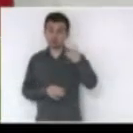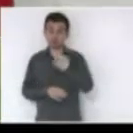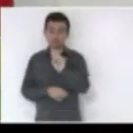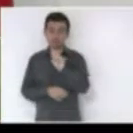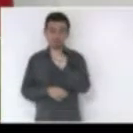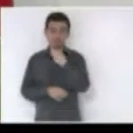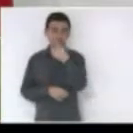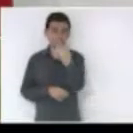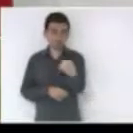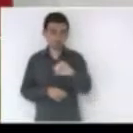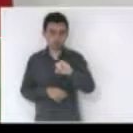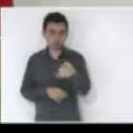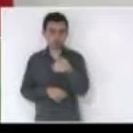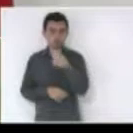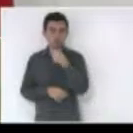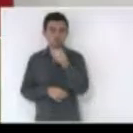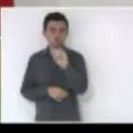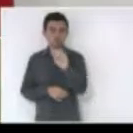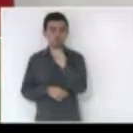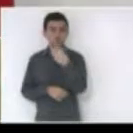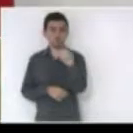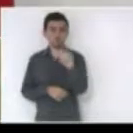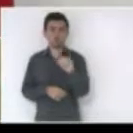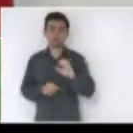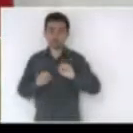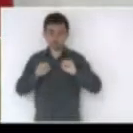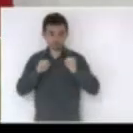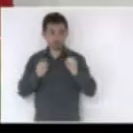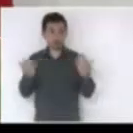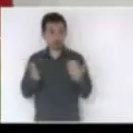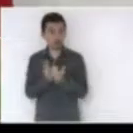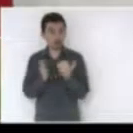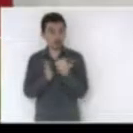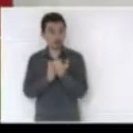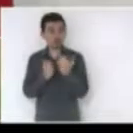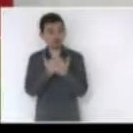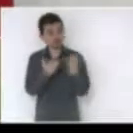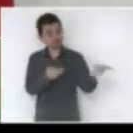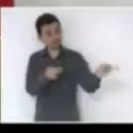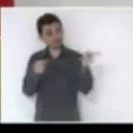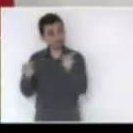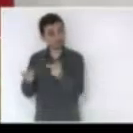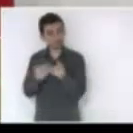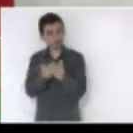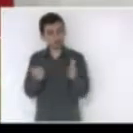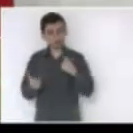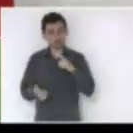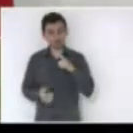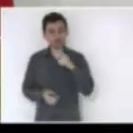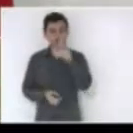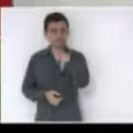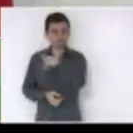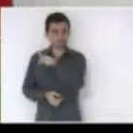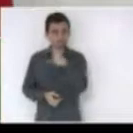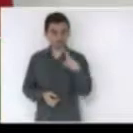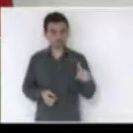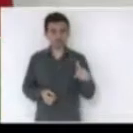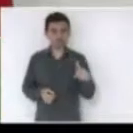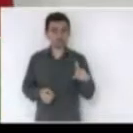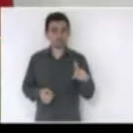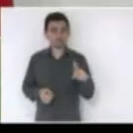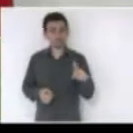e só para reforçar convidar a todos para a missa do dia 12 de novembro na comunidade